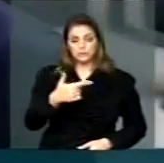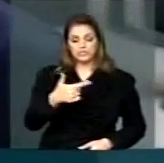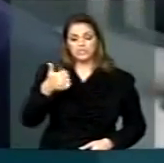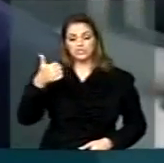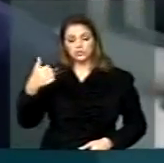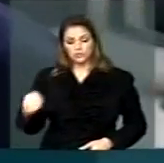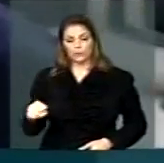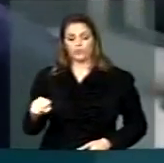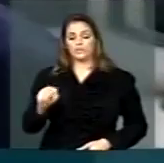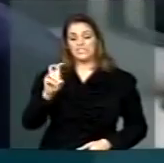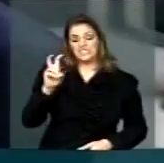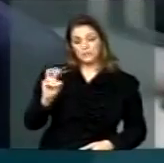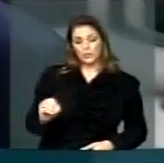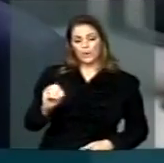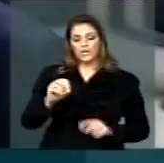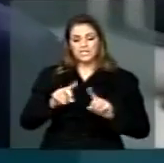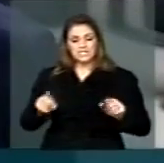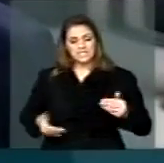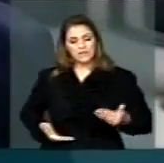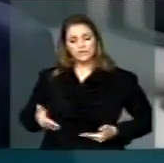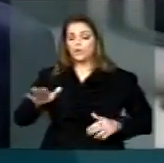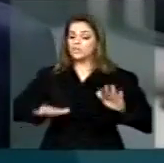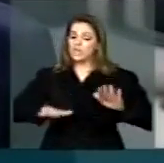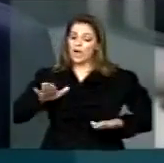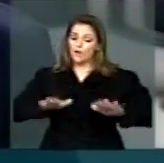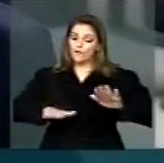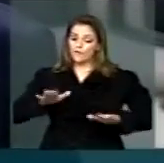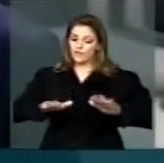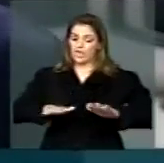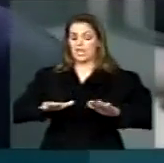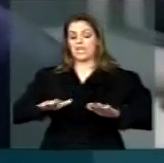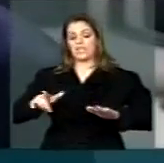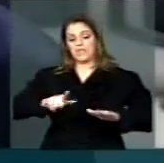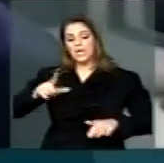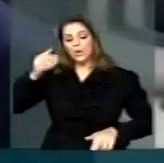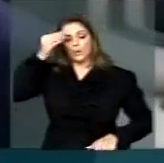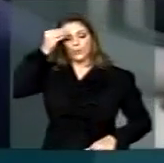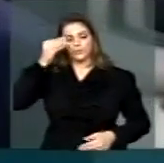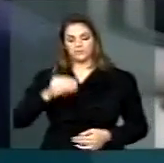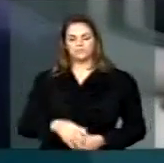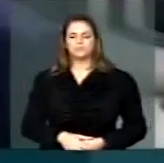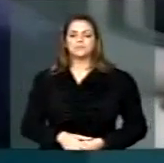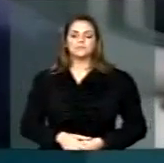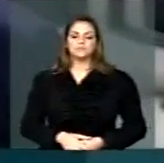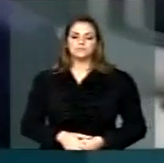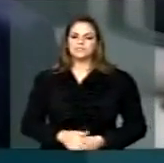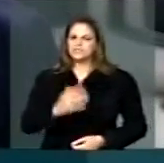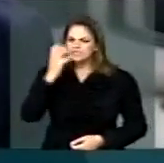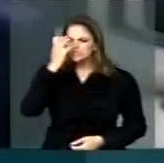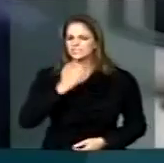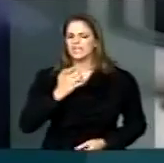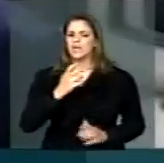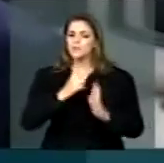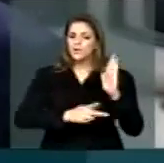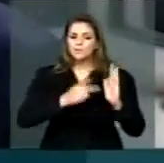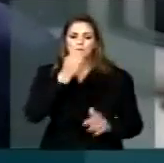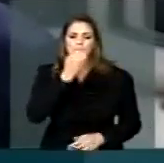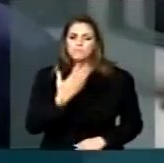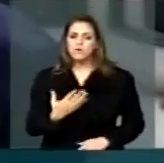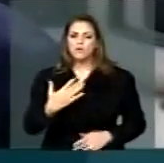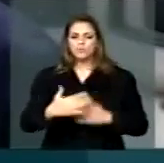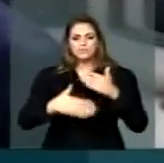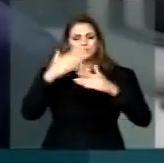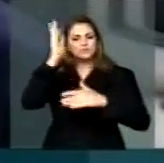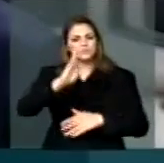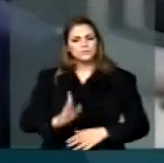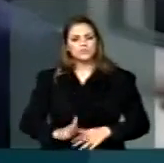50 servidores do banco podem estar envolvidos no esquema. Isso é grave. O programa é bom para o Brasil, para o desenvolvimento